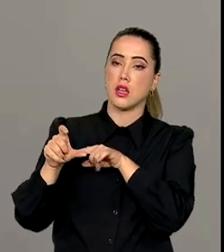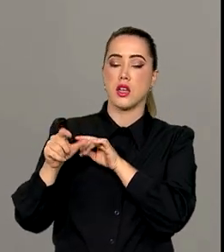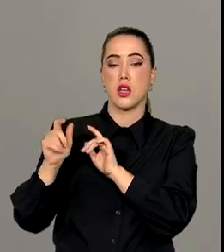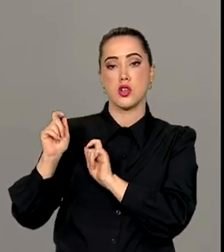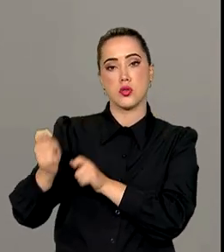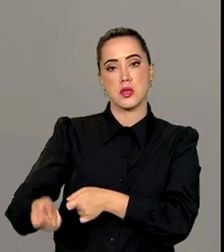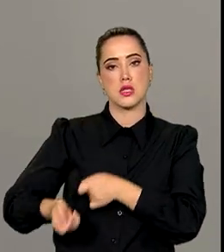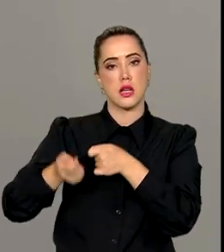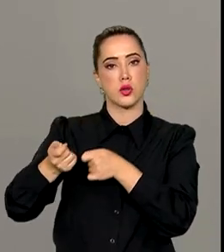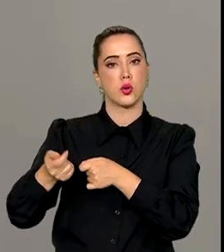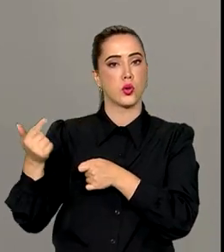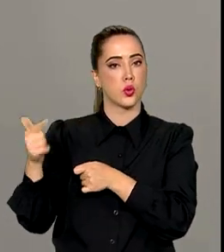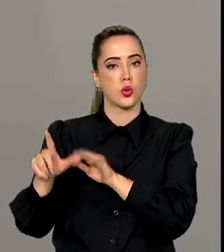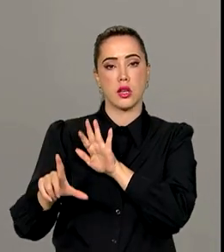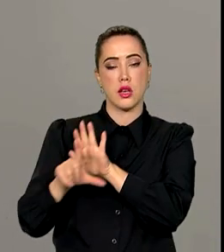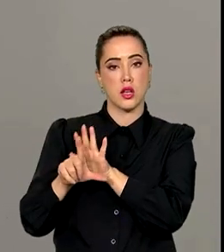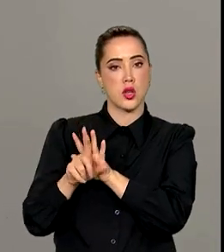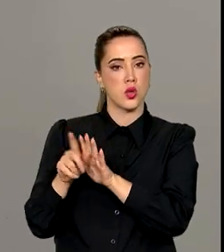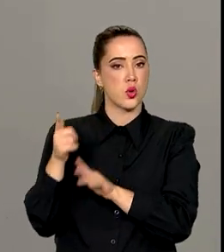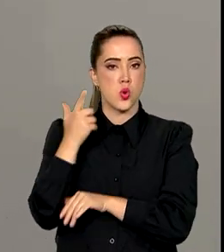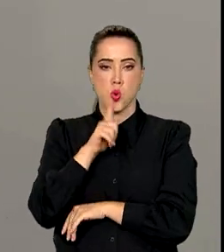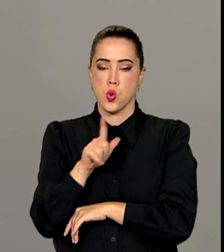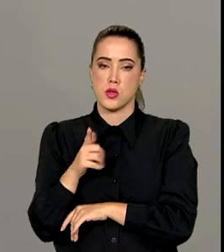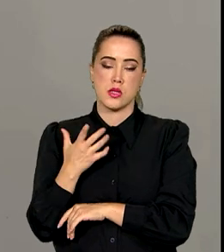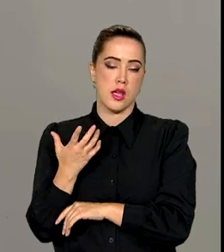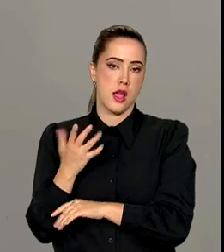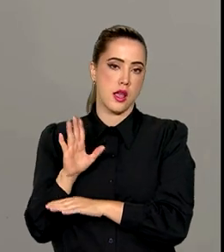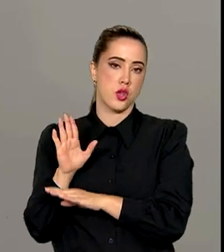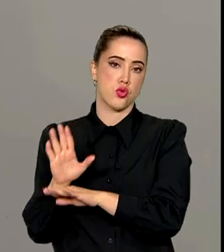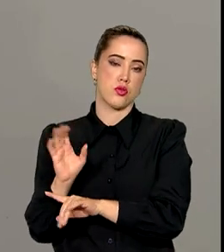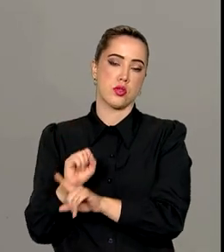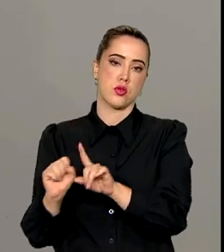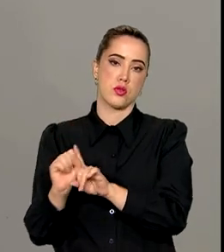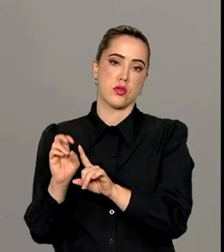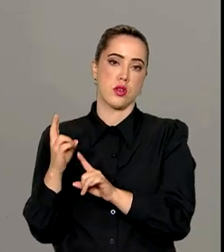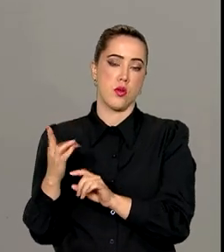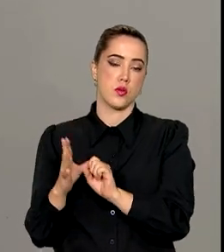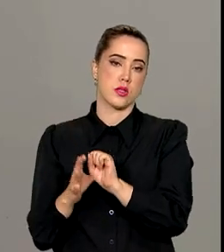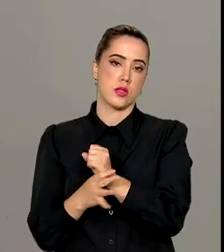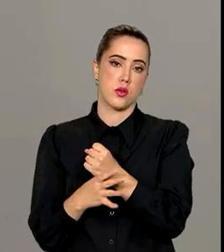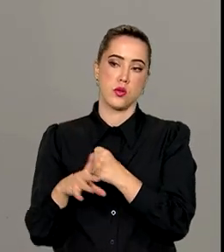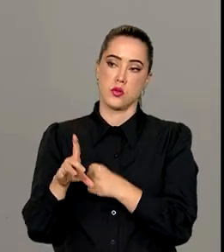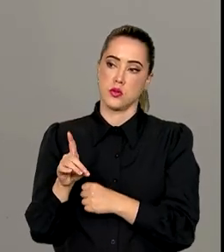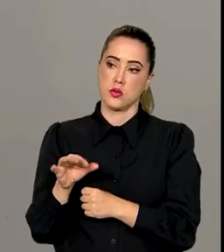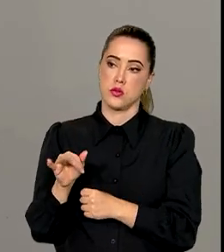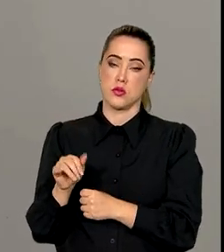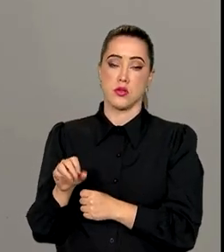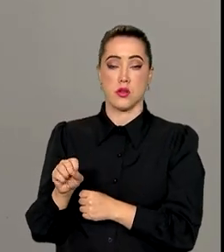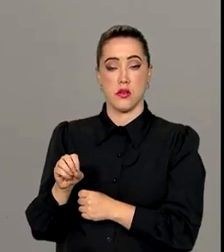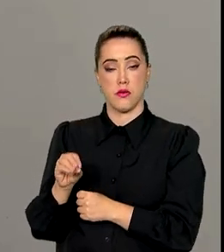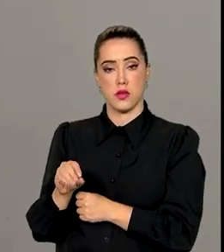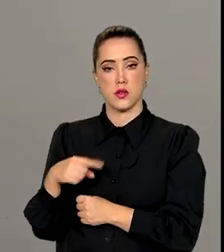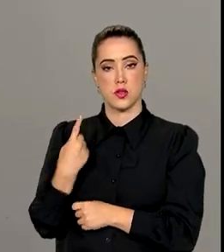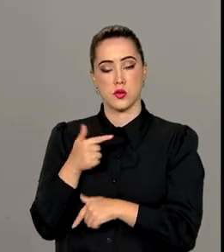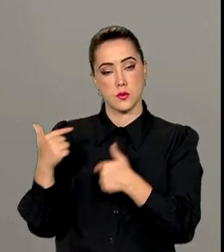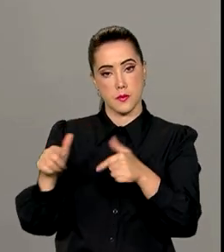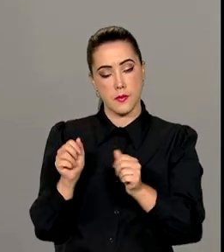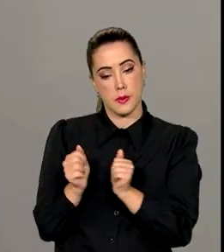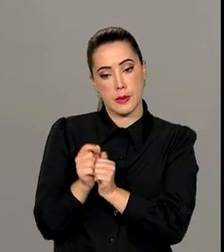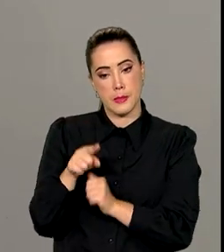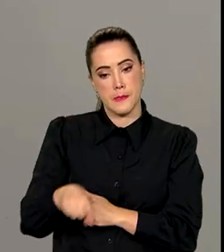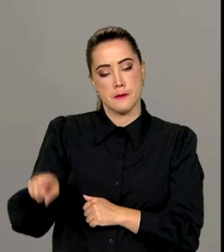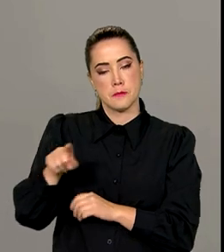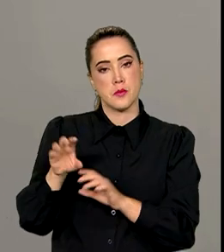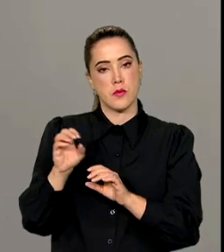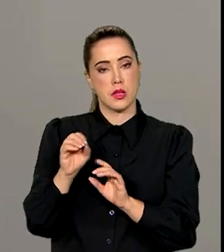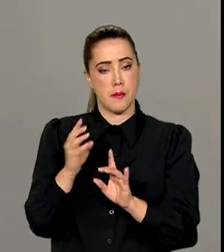legal. Portanto, ele não pode auferir os benefícios sociais nem o seguro-defeso. Nós estamos trabalhando com essa equipe para